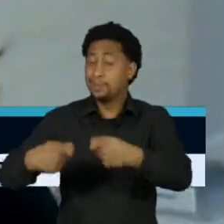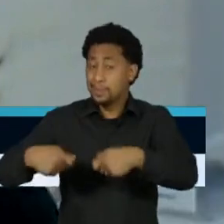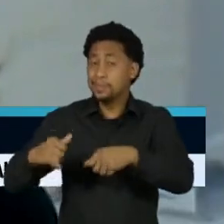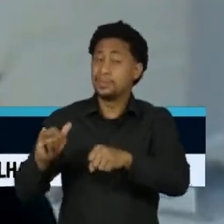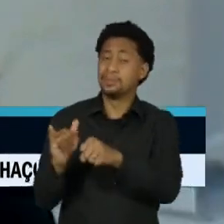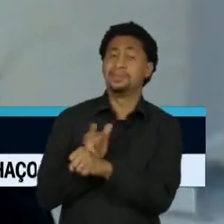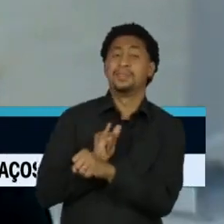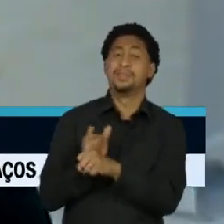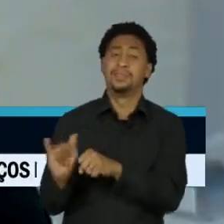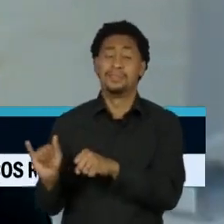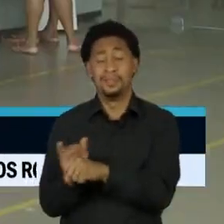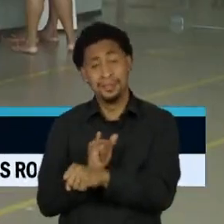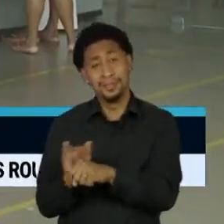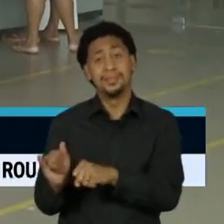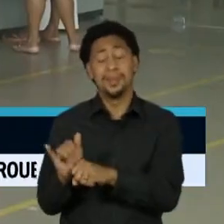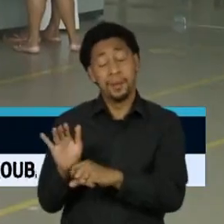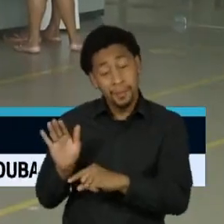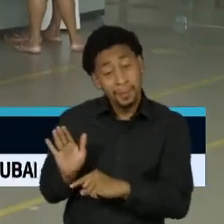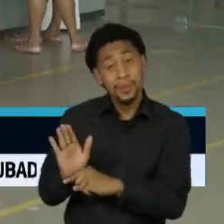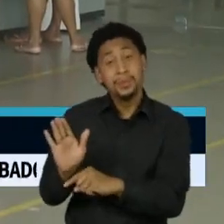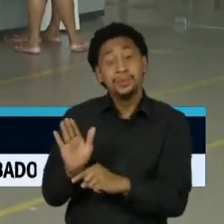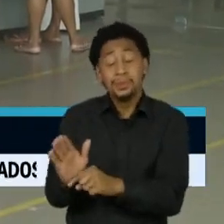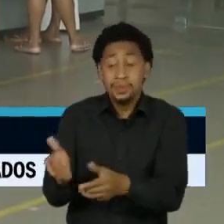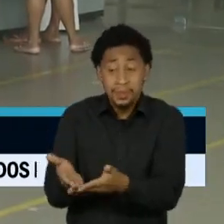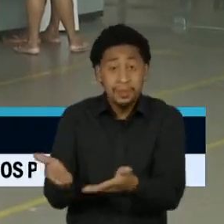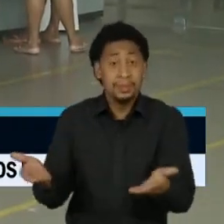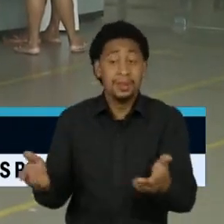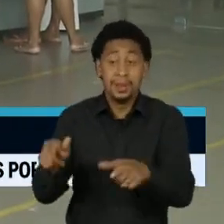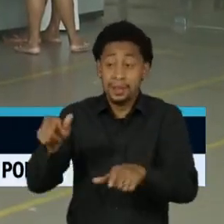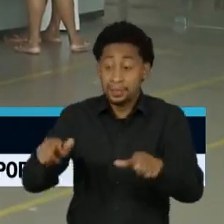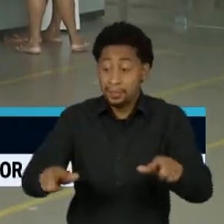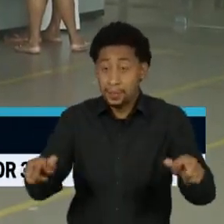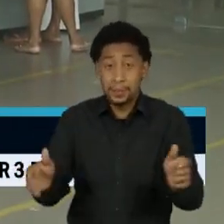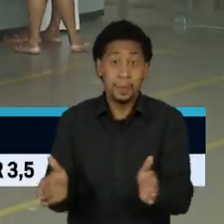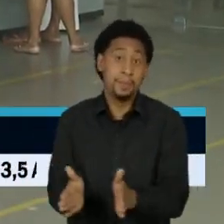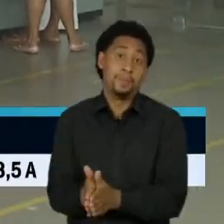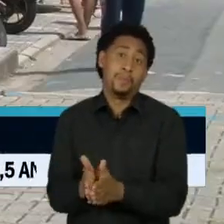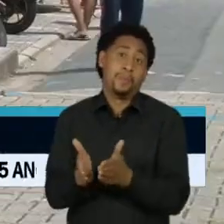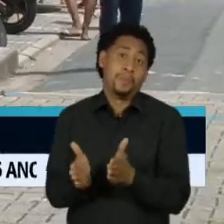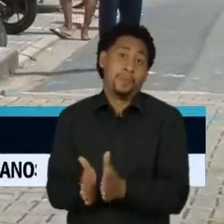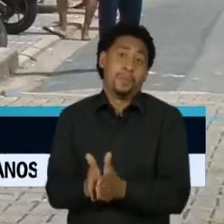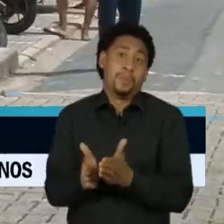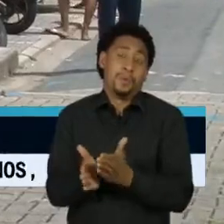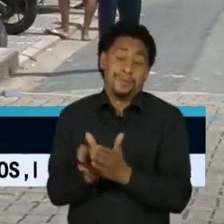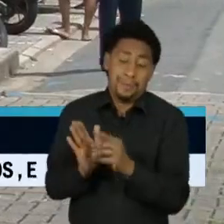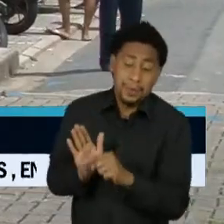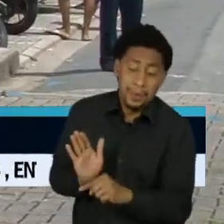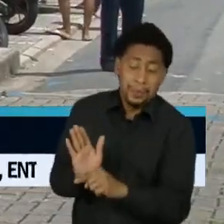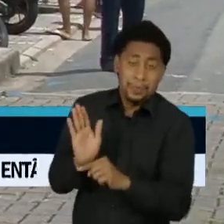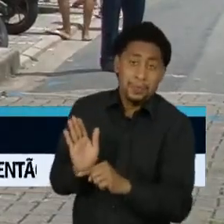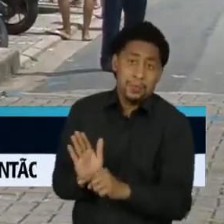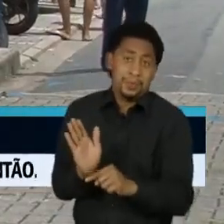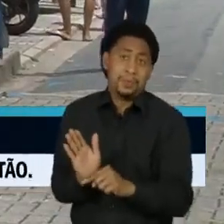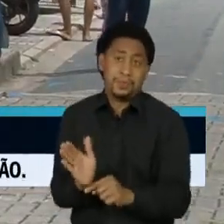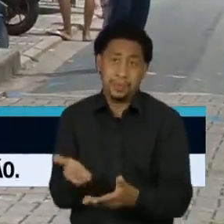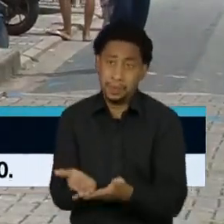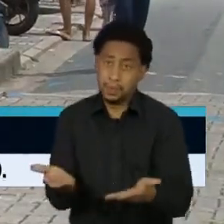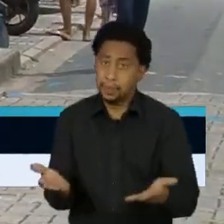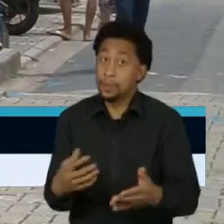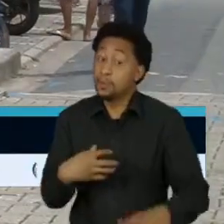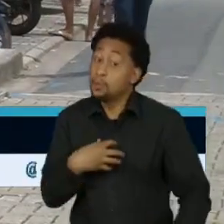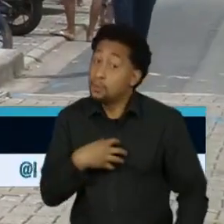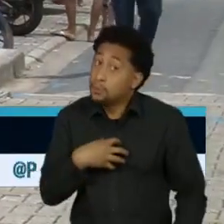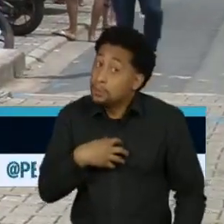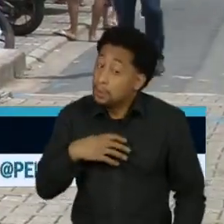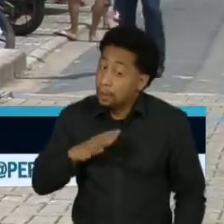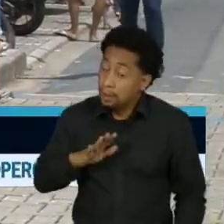contribuir para a sobrevivência dessas pessoas que estão nessa situação de extrema pobreza, mas de uma forma que